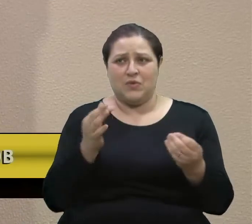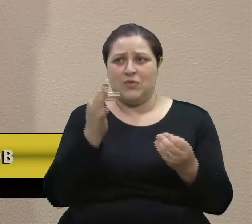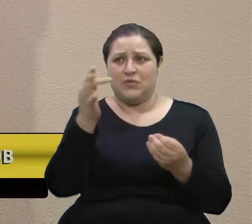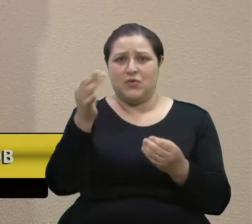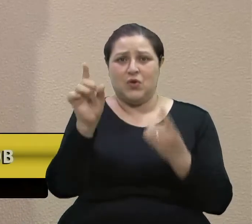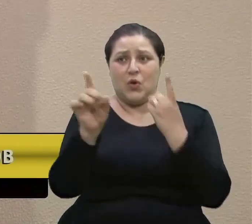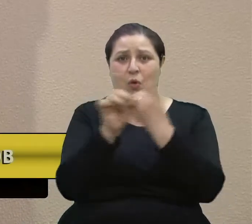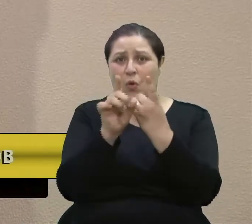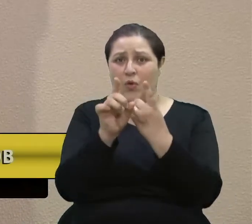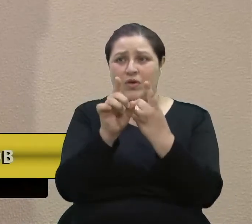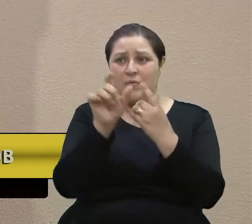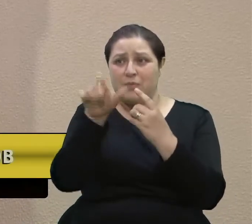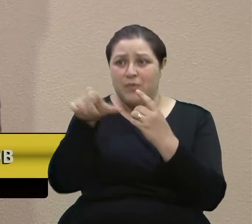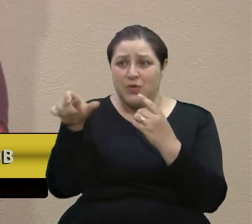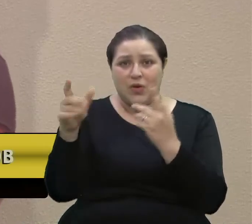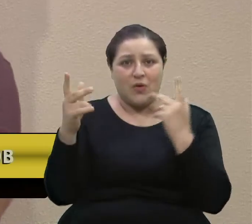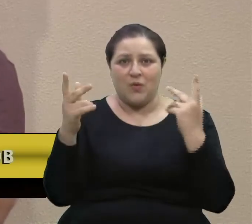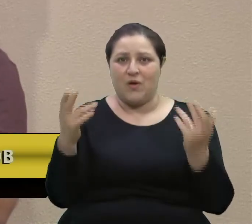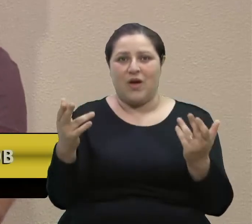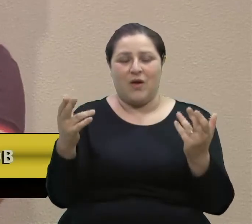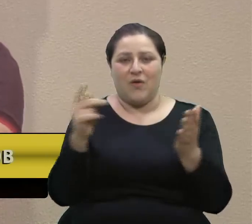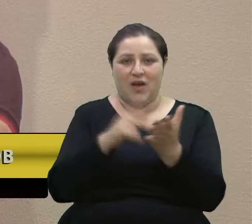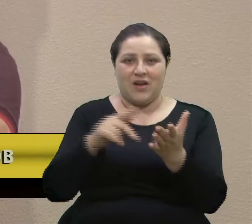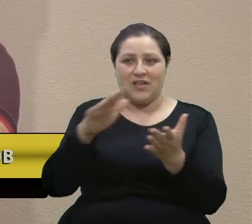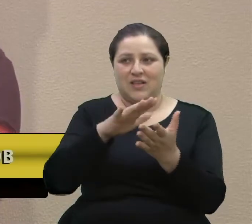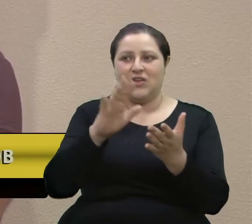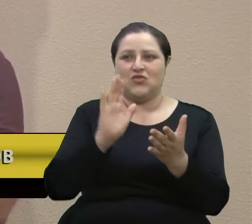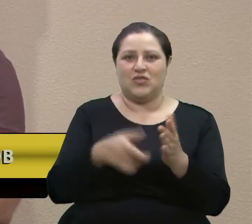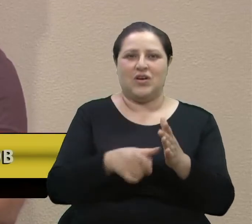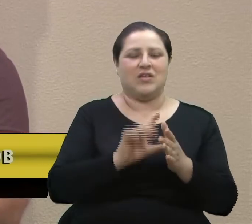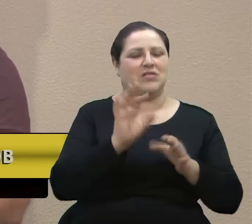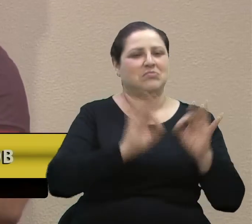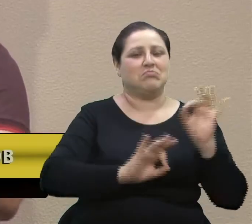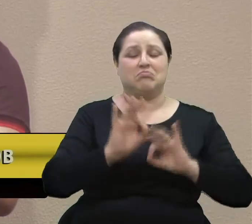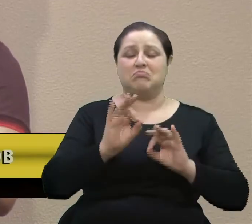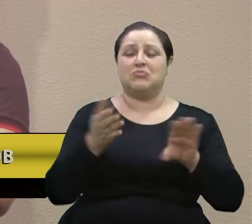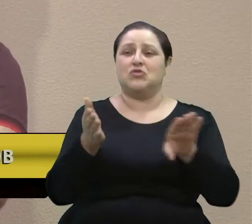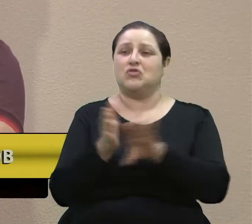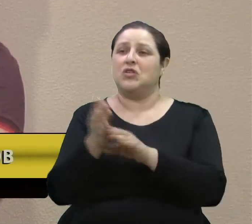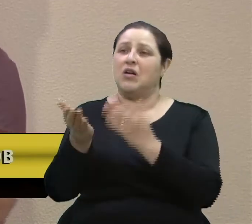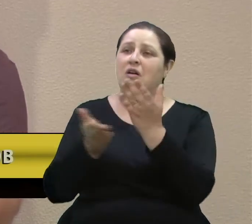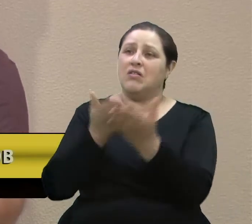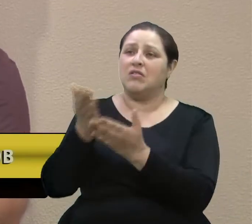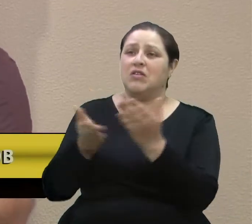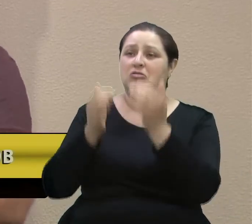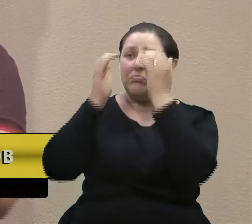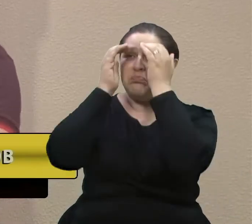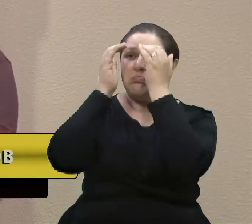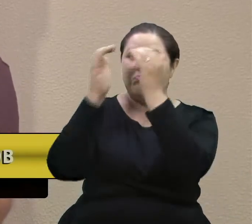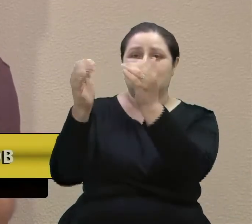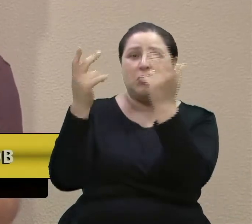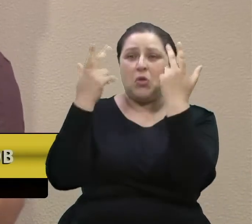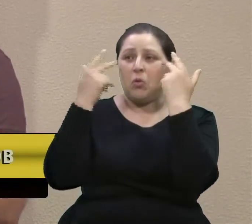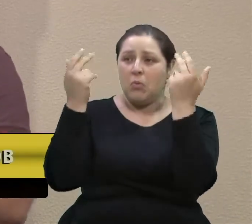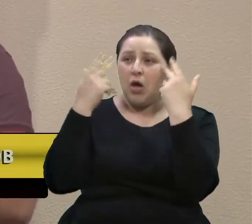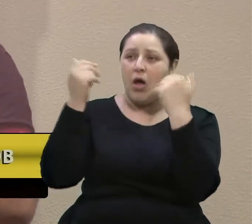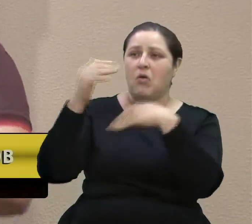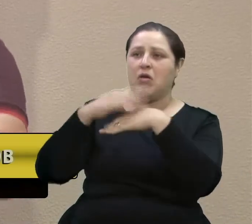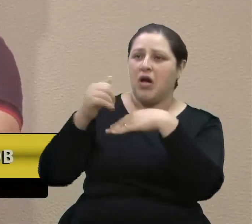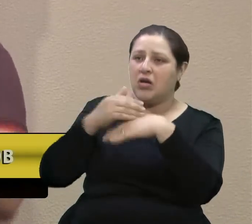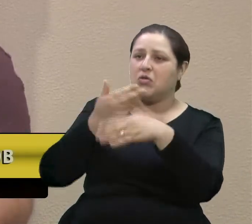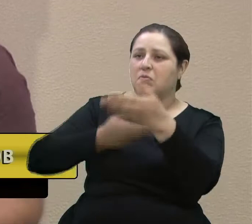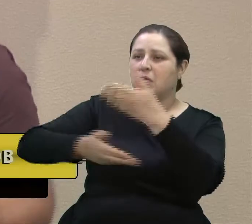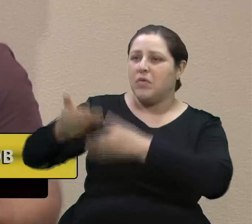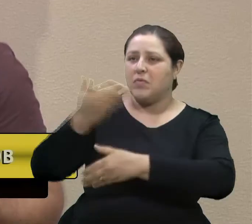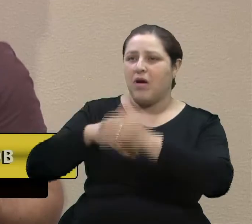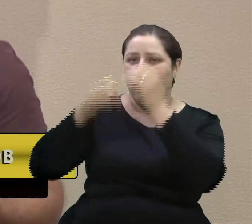e eles vão estar preparados para tratá-las de forma normal, de forma decente, de forma carinhosa, de forma